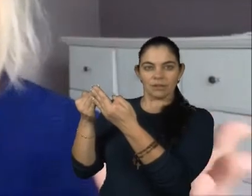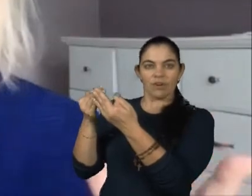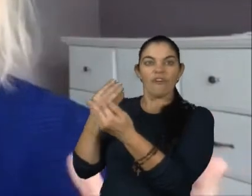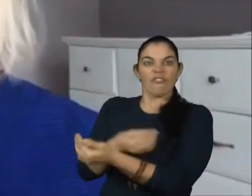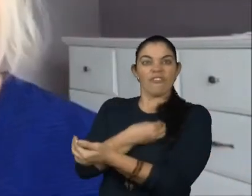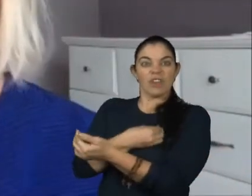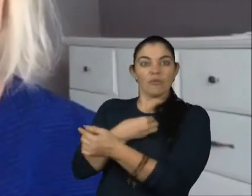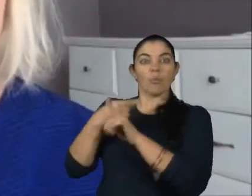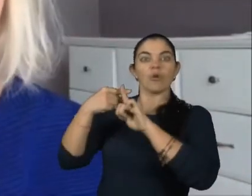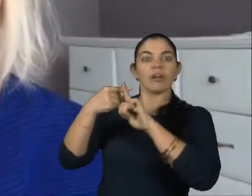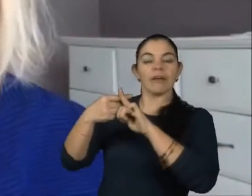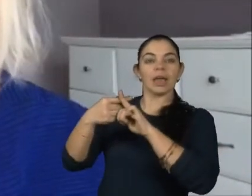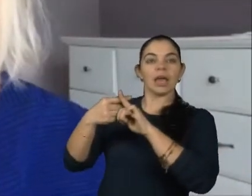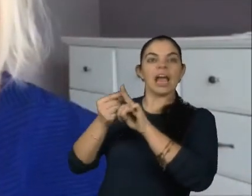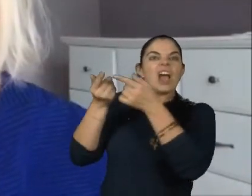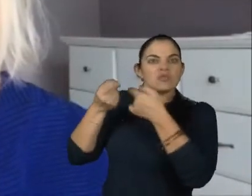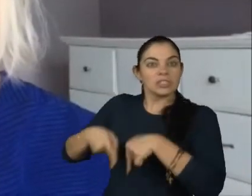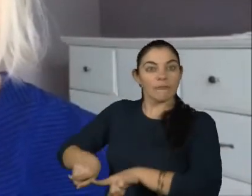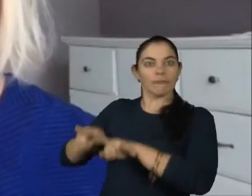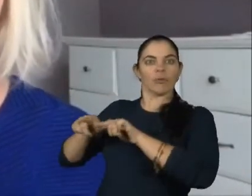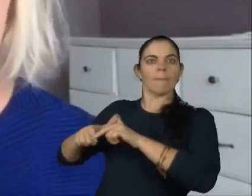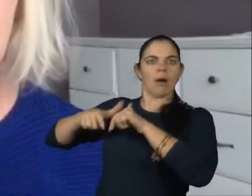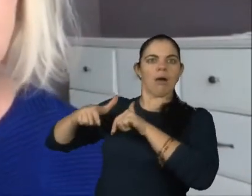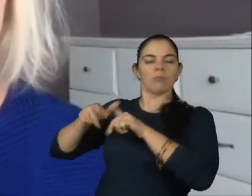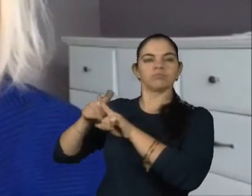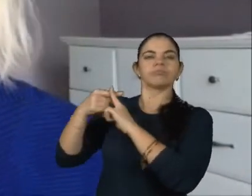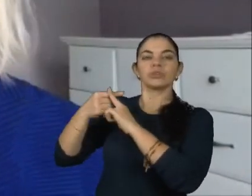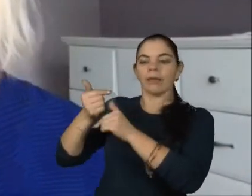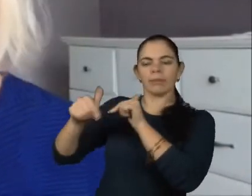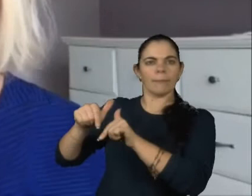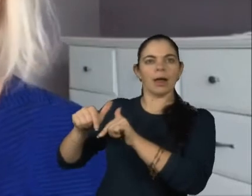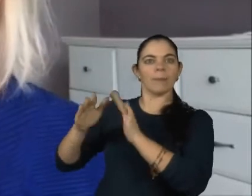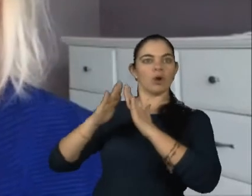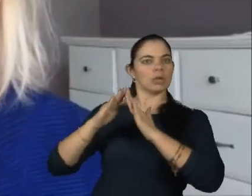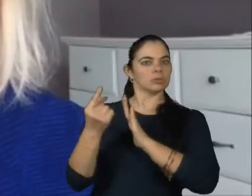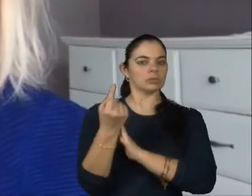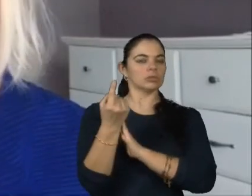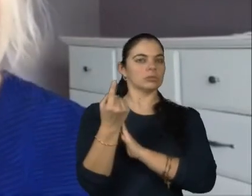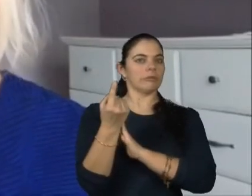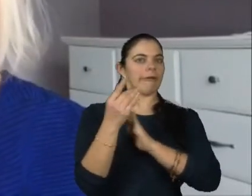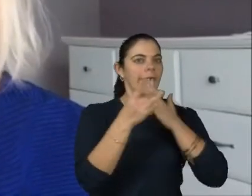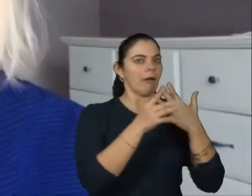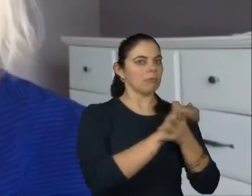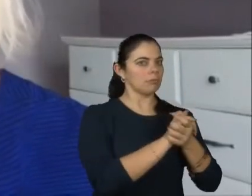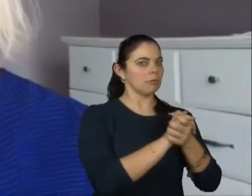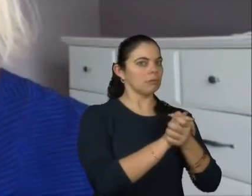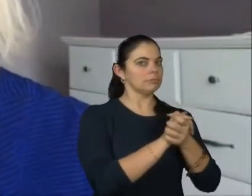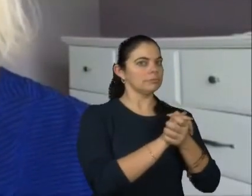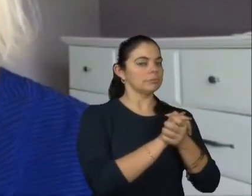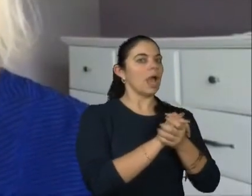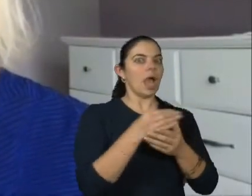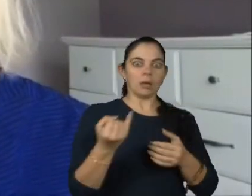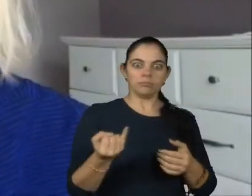vivos. Por quê? Porque são os desafios maiores. Então, o filho quer trabalhar, morar sozinho, casar, são coisas